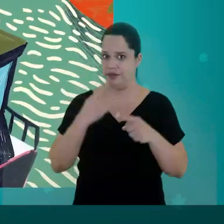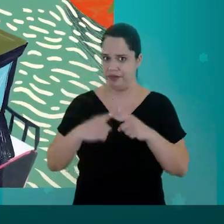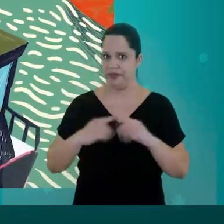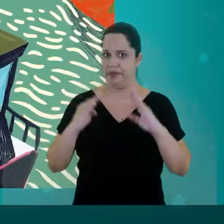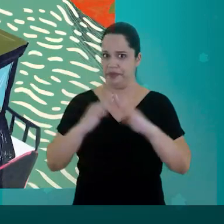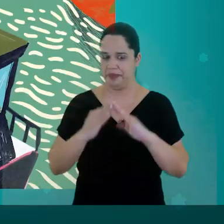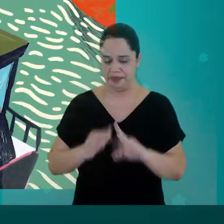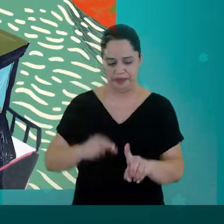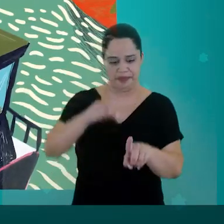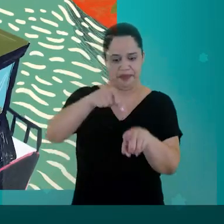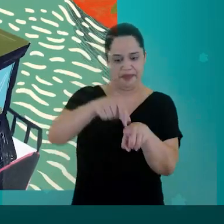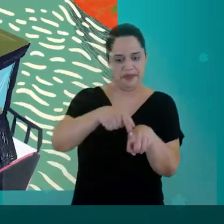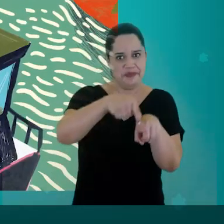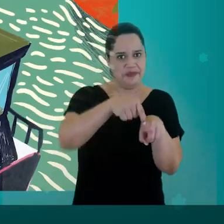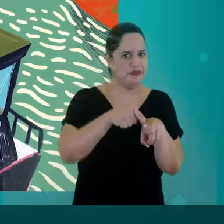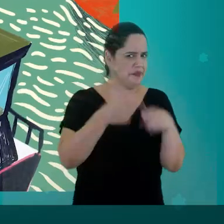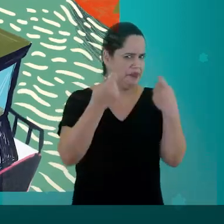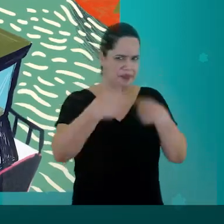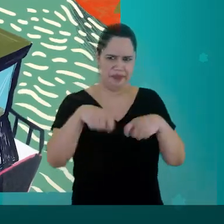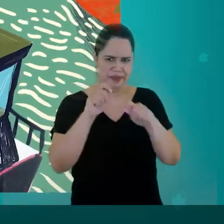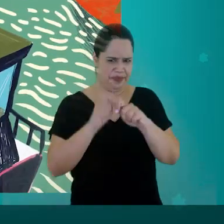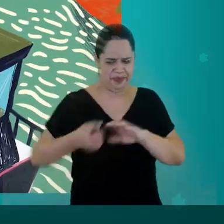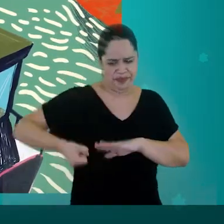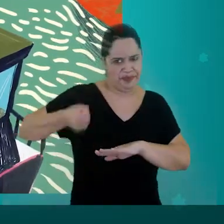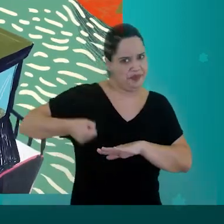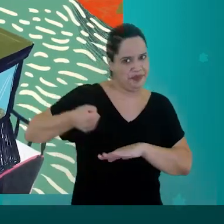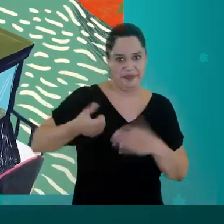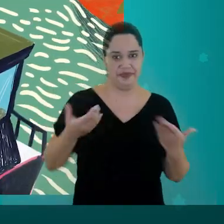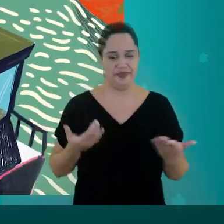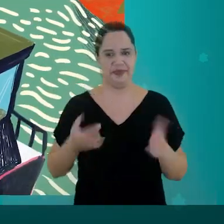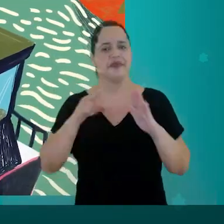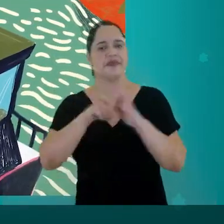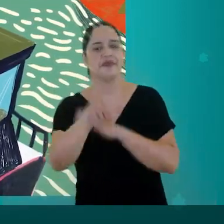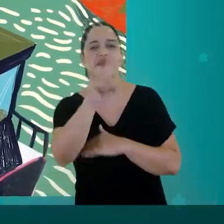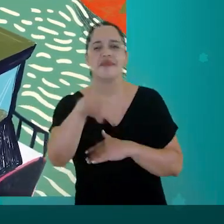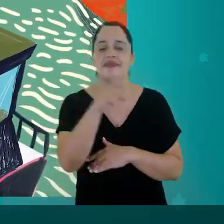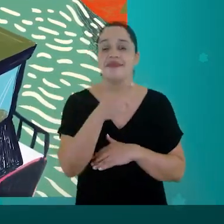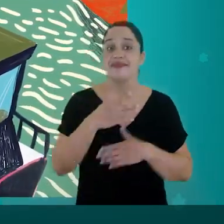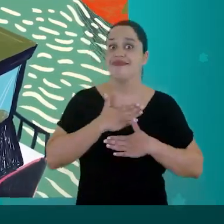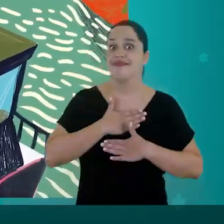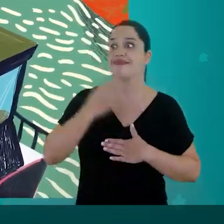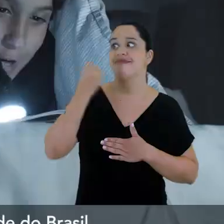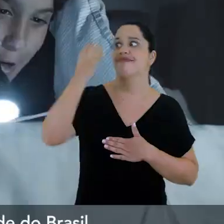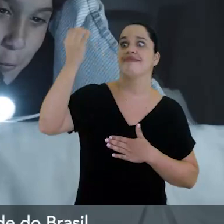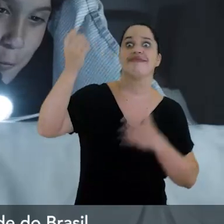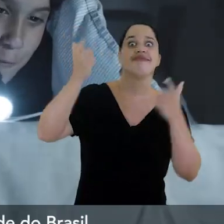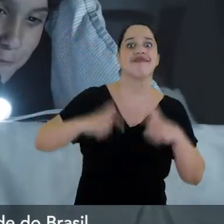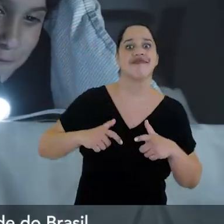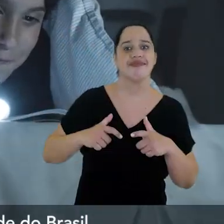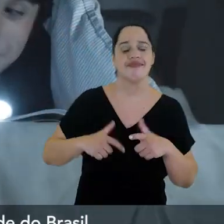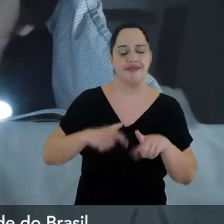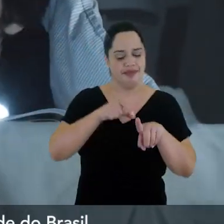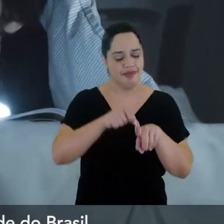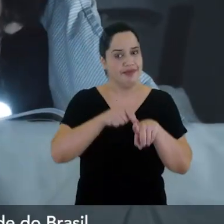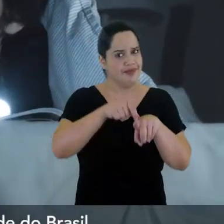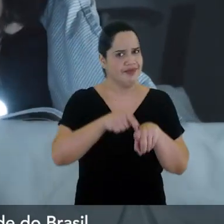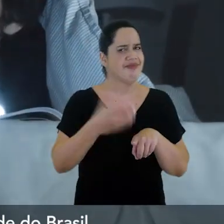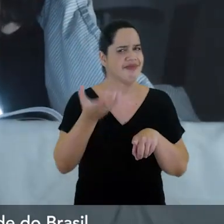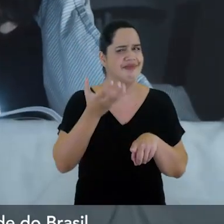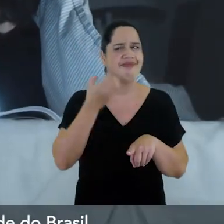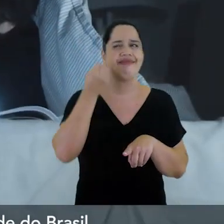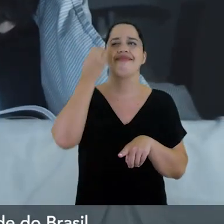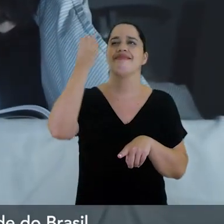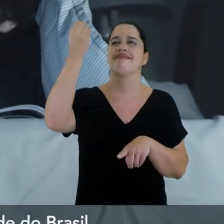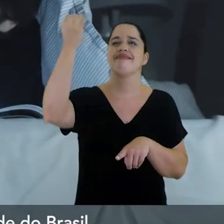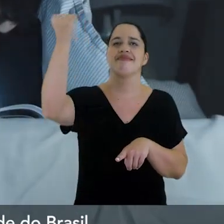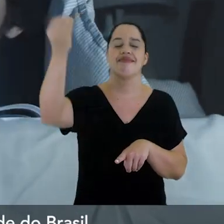costas, ele nem precisa levar uma mala. E você, para onde gostaria de viajar? O caracol quer sair por aí para